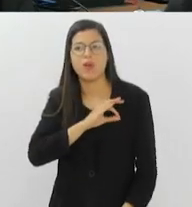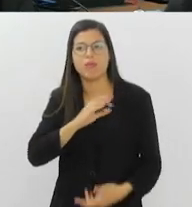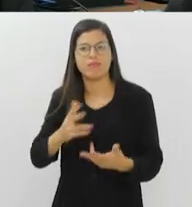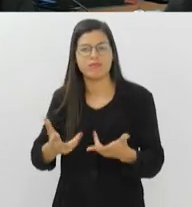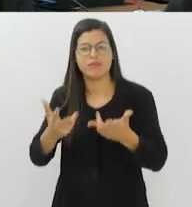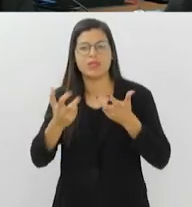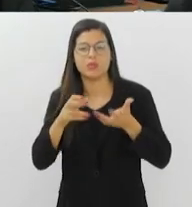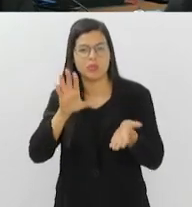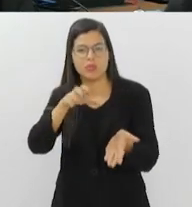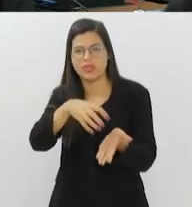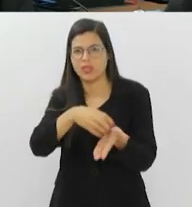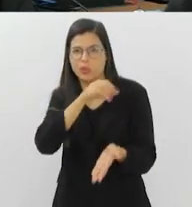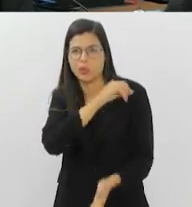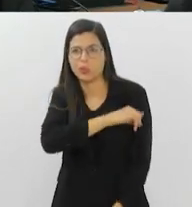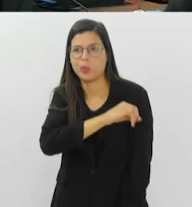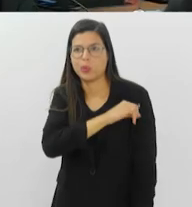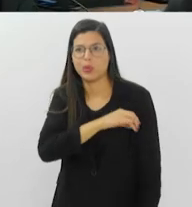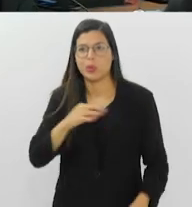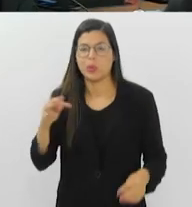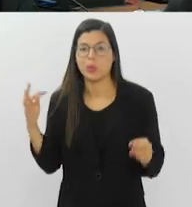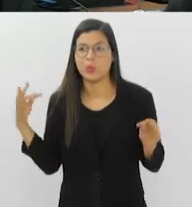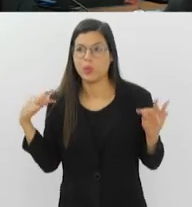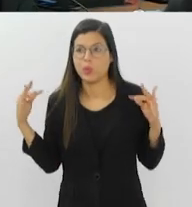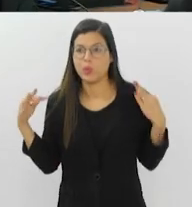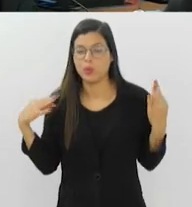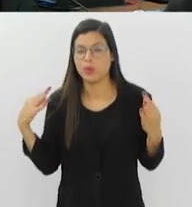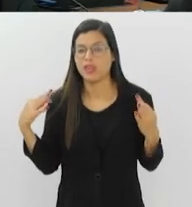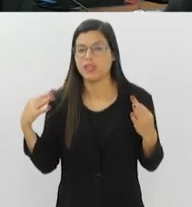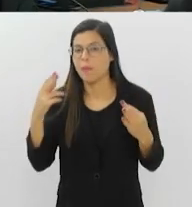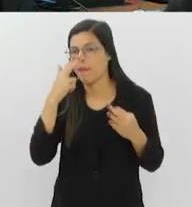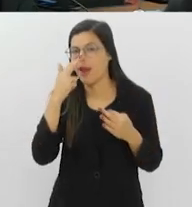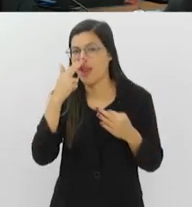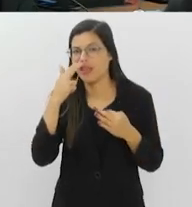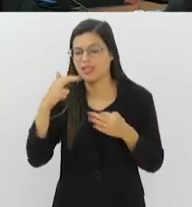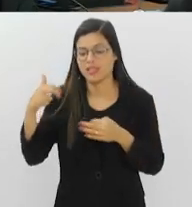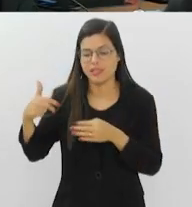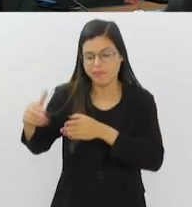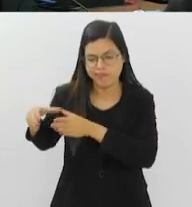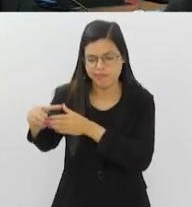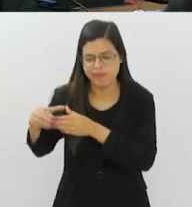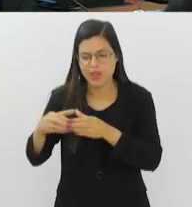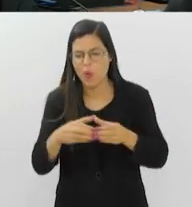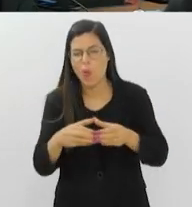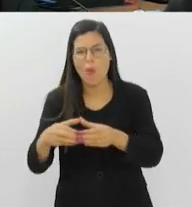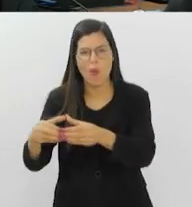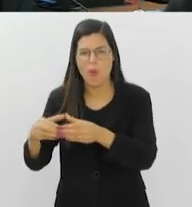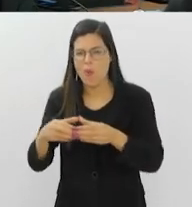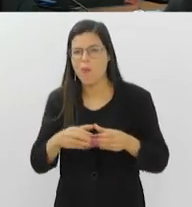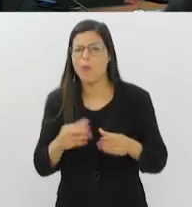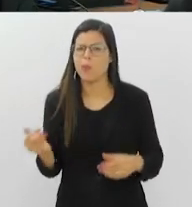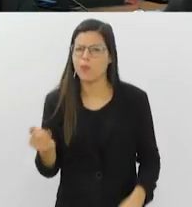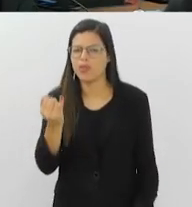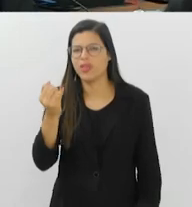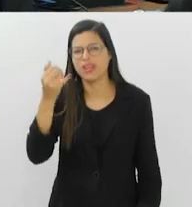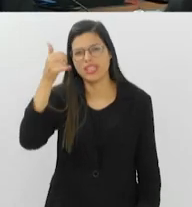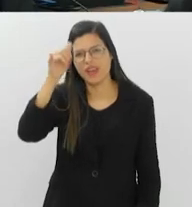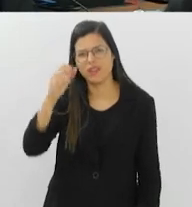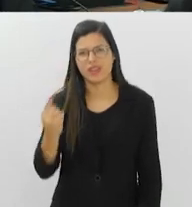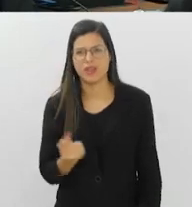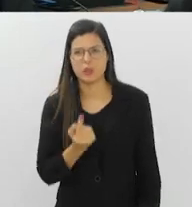do Rio, os turistas estrangeiros andam em grupos. Importante que você não ande sozinho e fique em locais